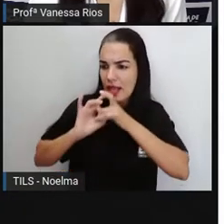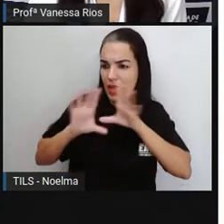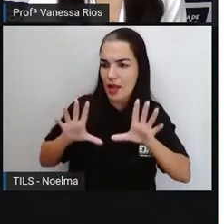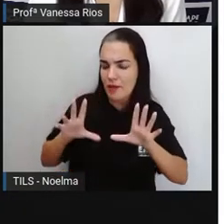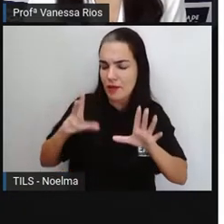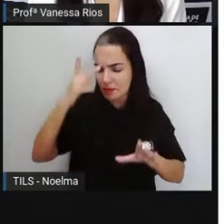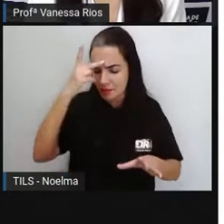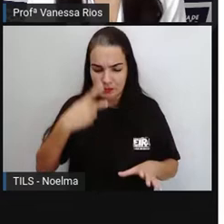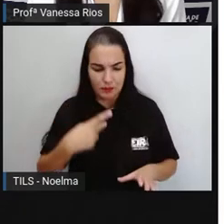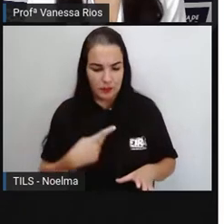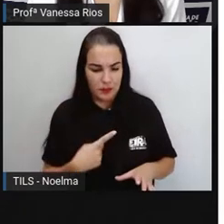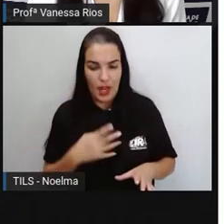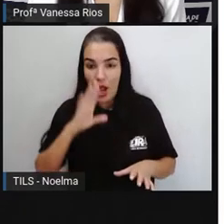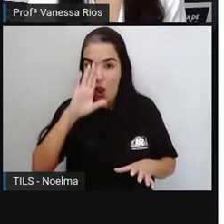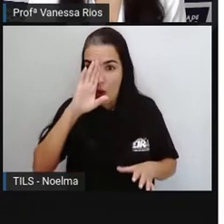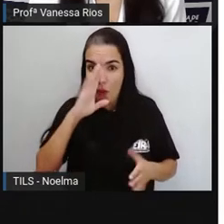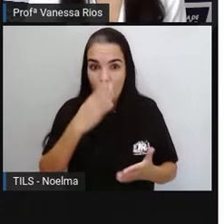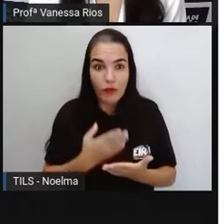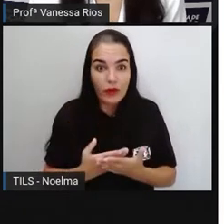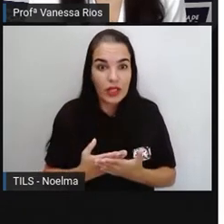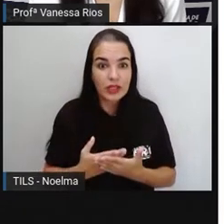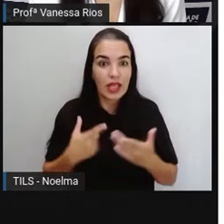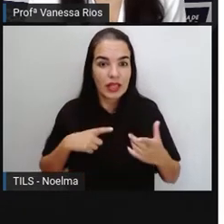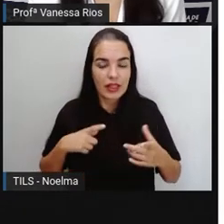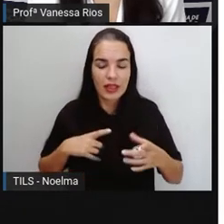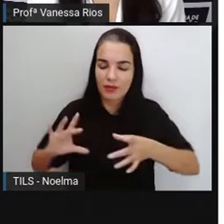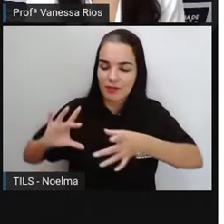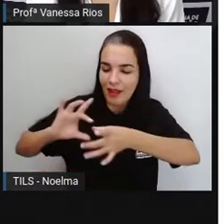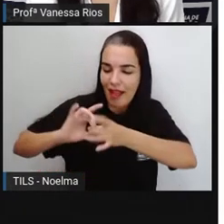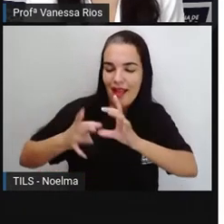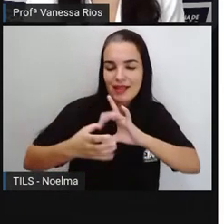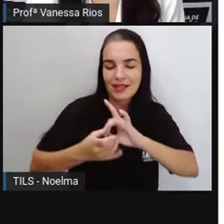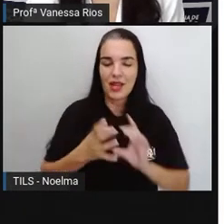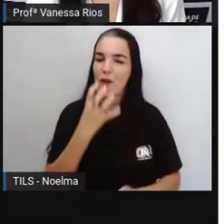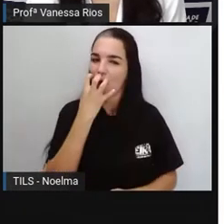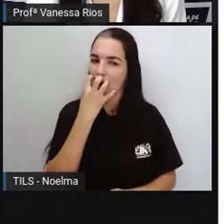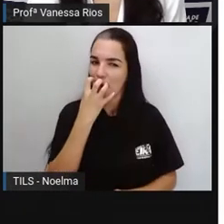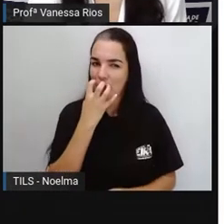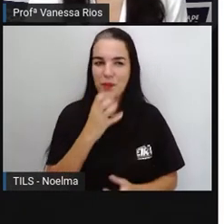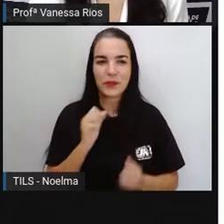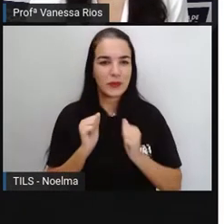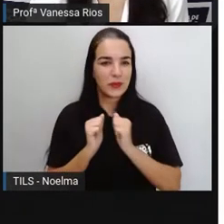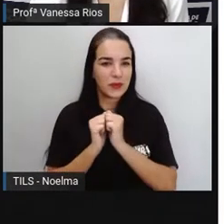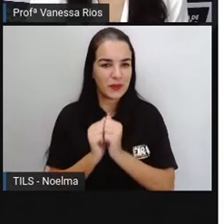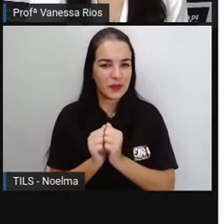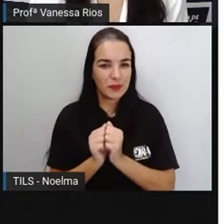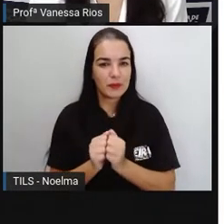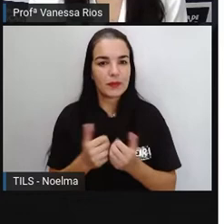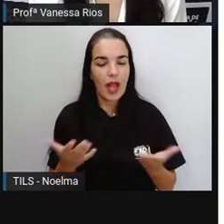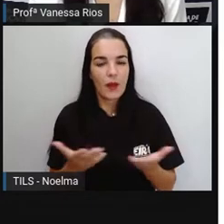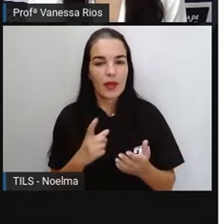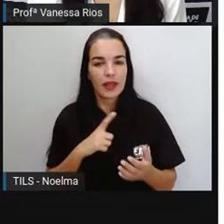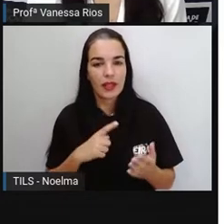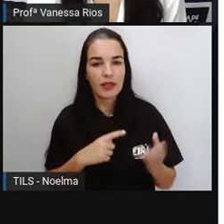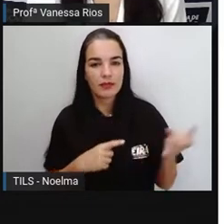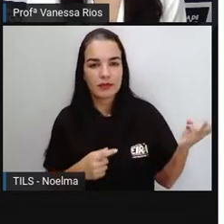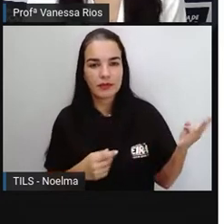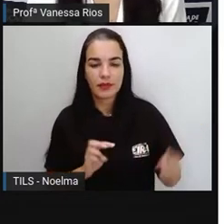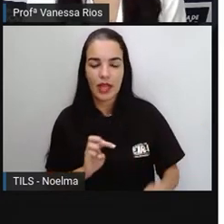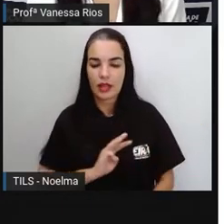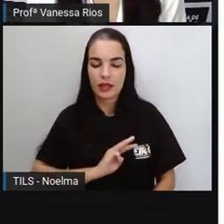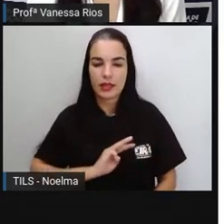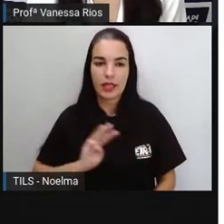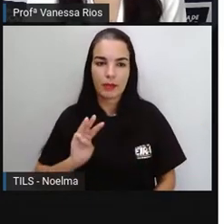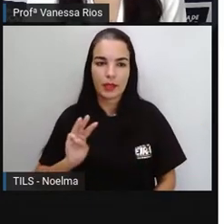e desenvolveu um ótimo relacionamento com o cão. E aí a PRO coloca o endereço do